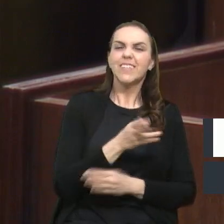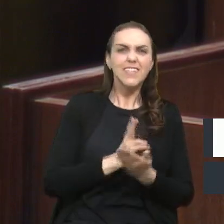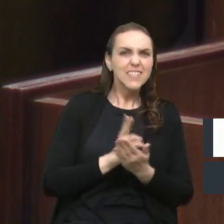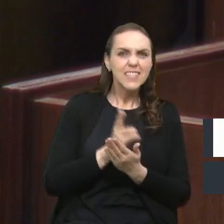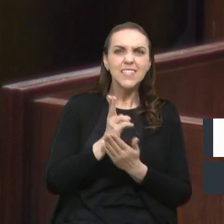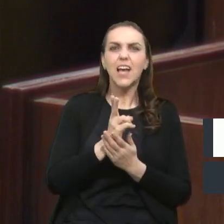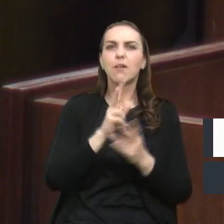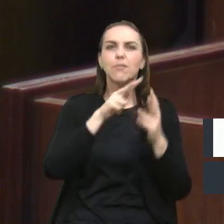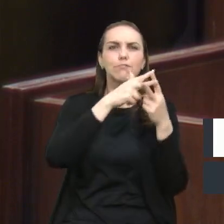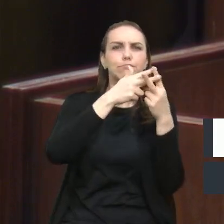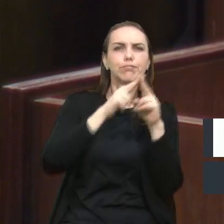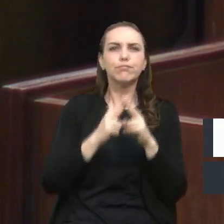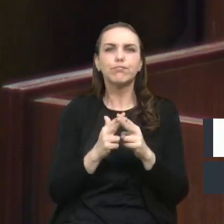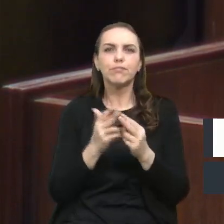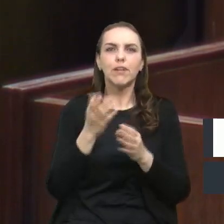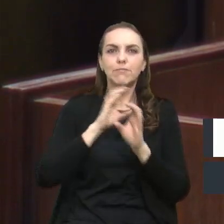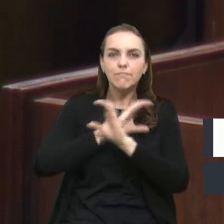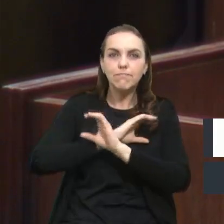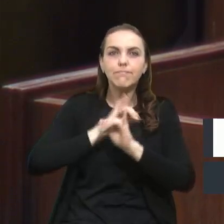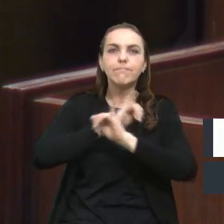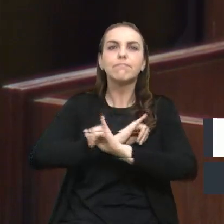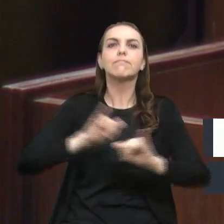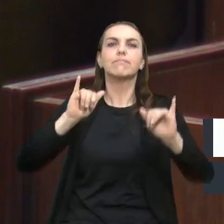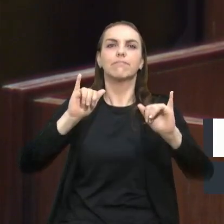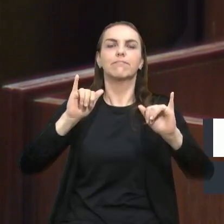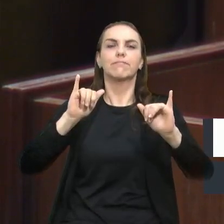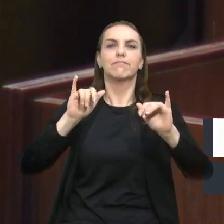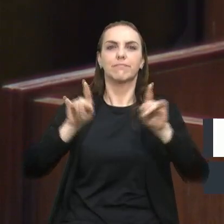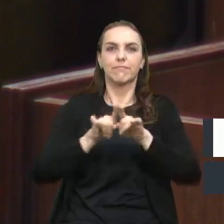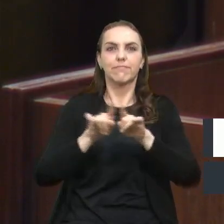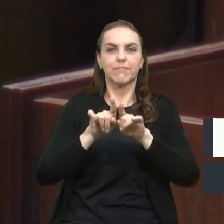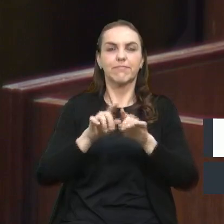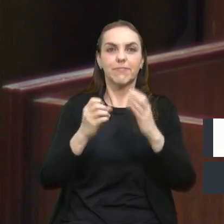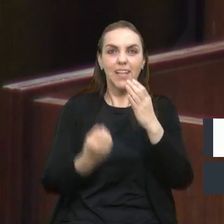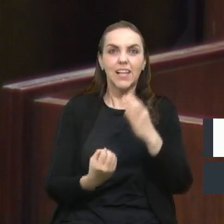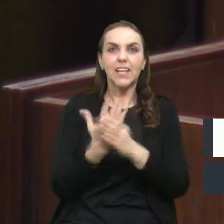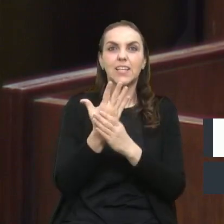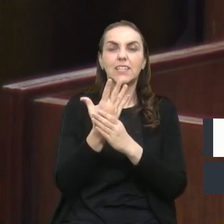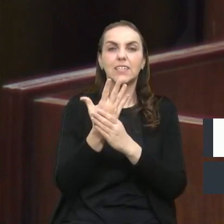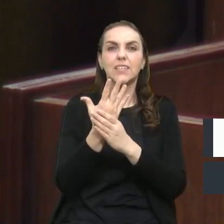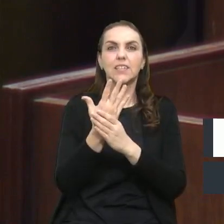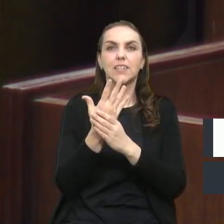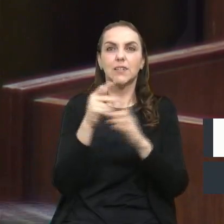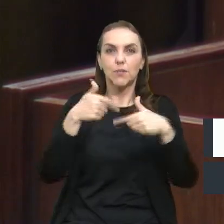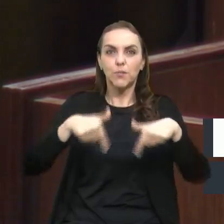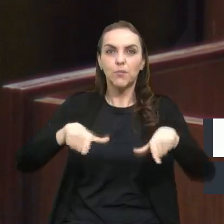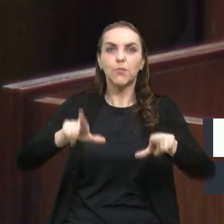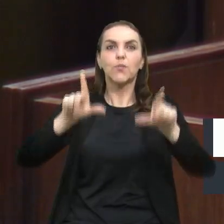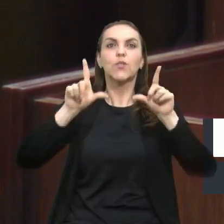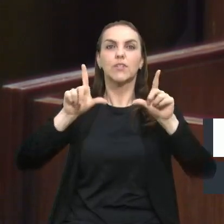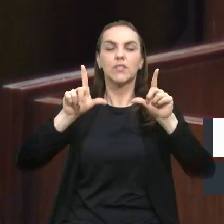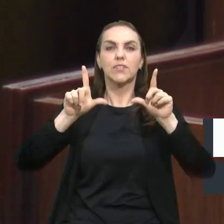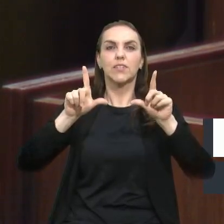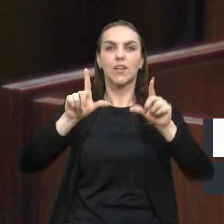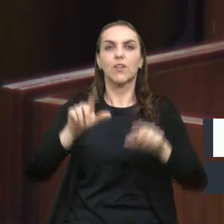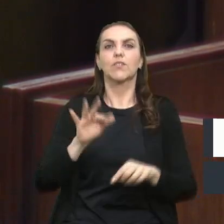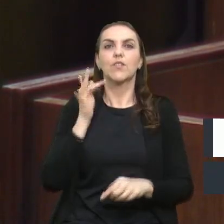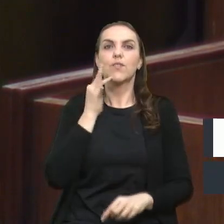ferramenta de comunicar, lançaremos o portal Forqueta Tem.